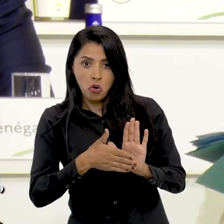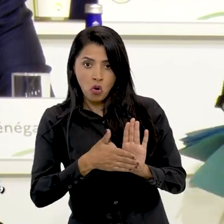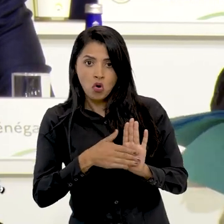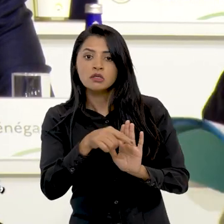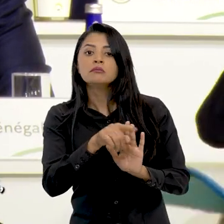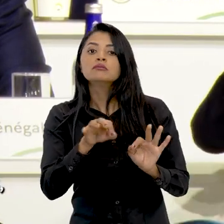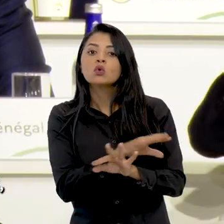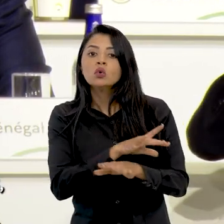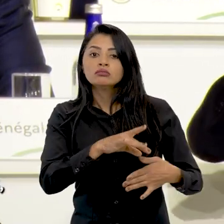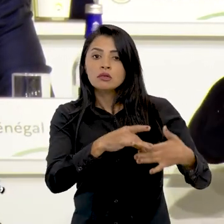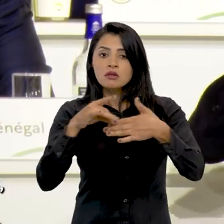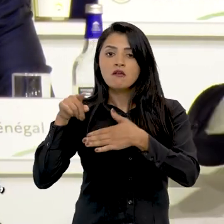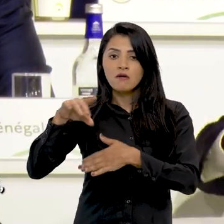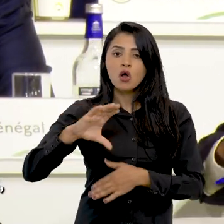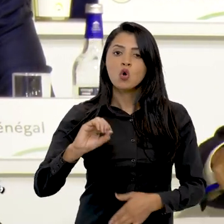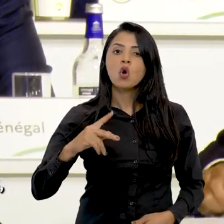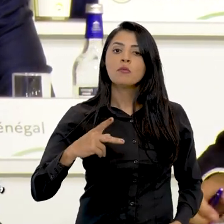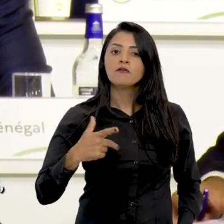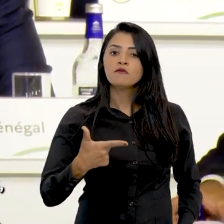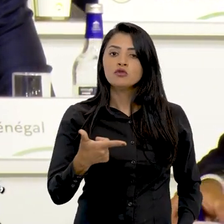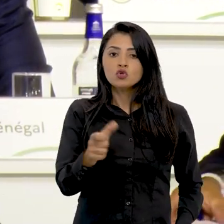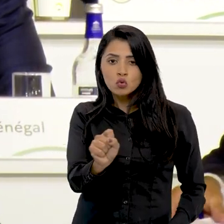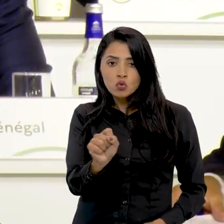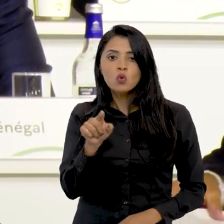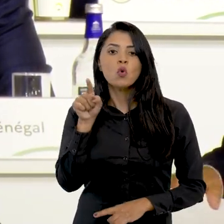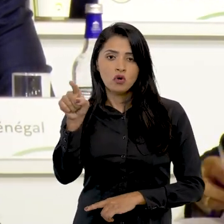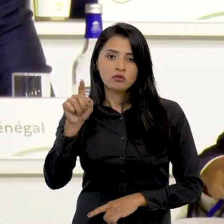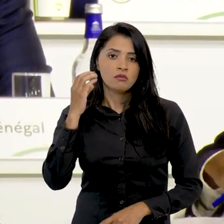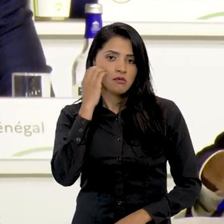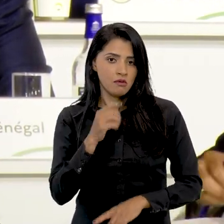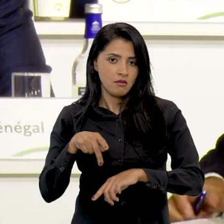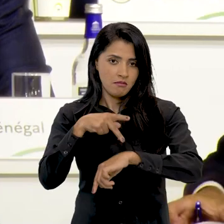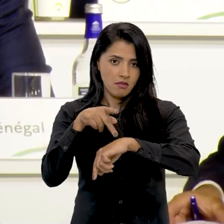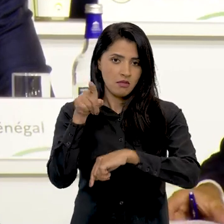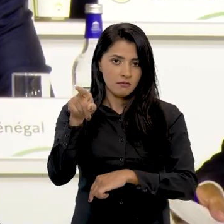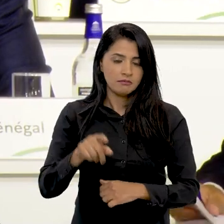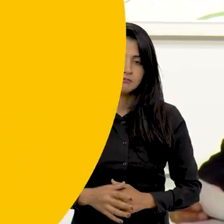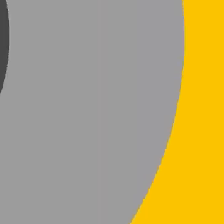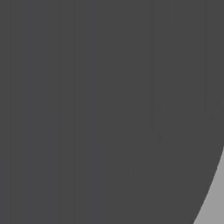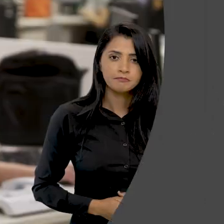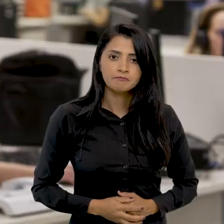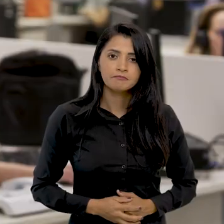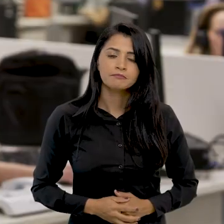proposta para levar para a COP28 nos Emirados Árabes.